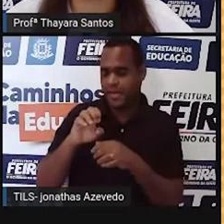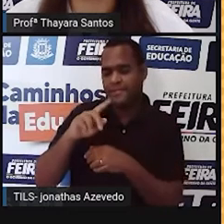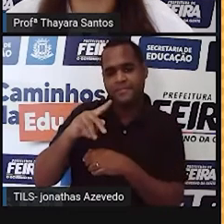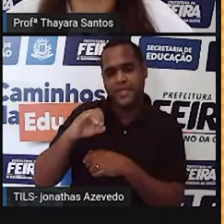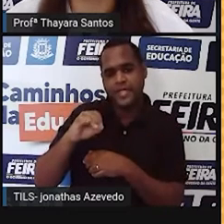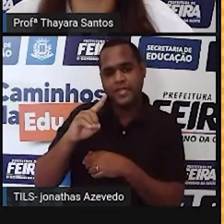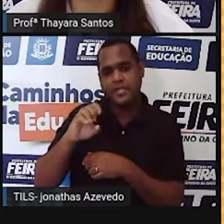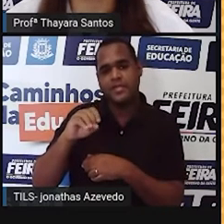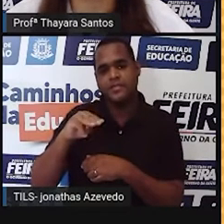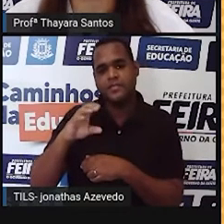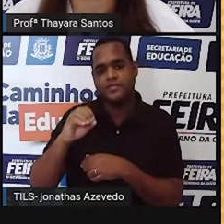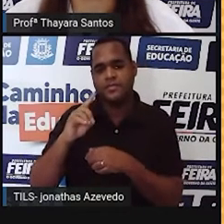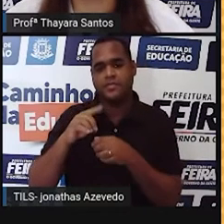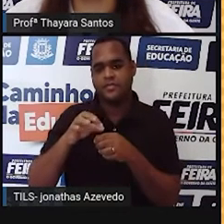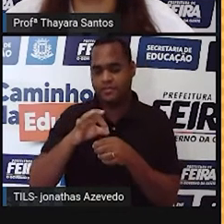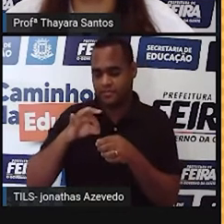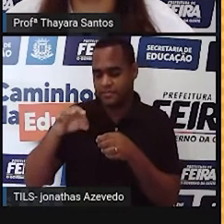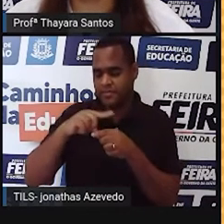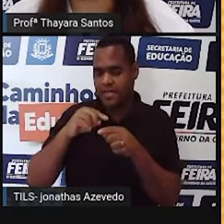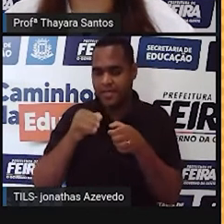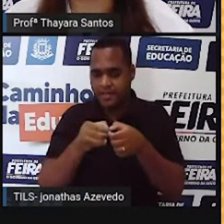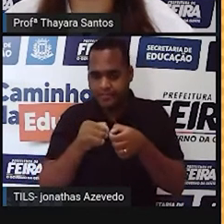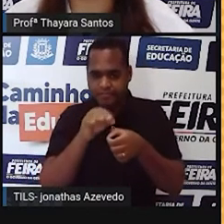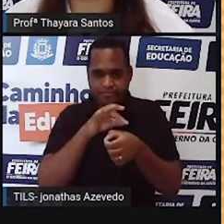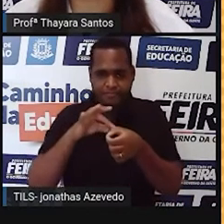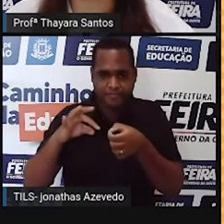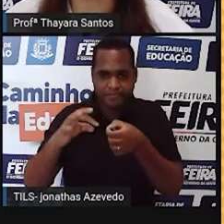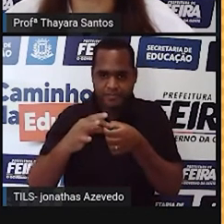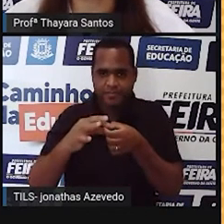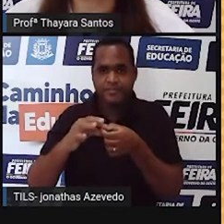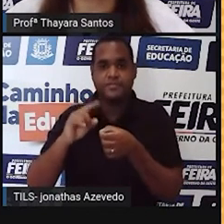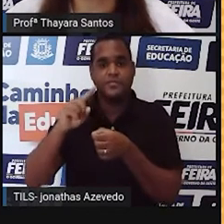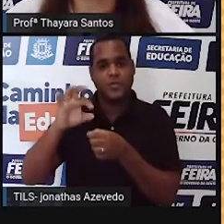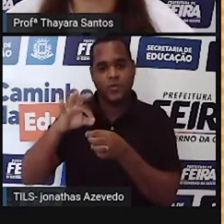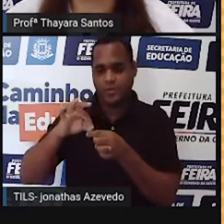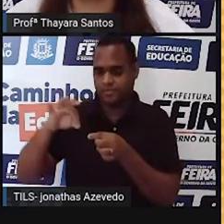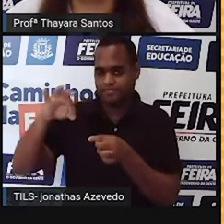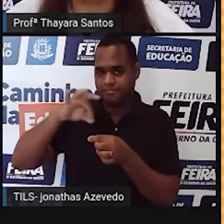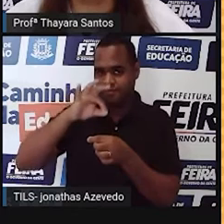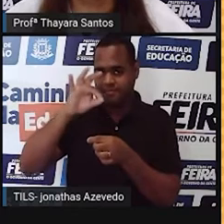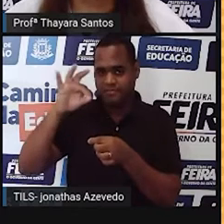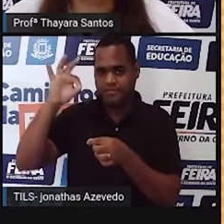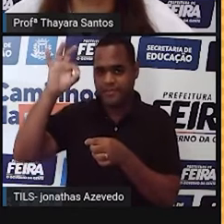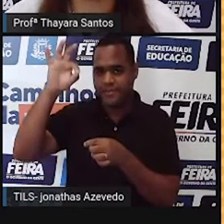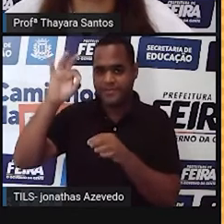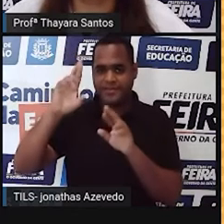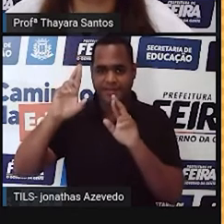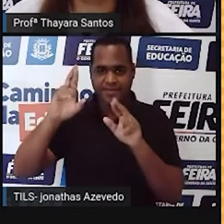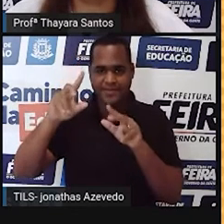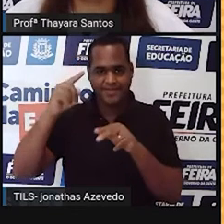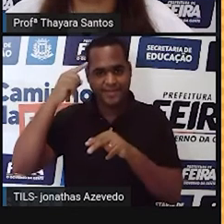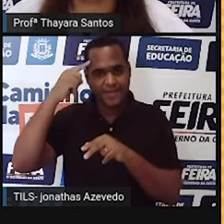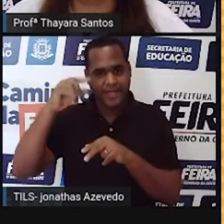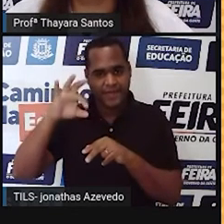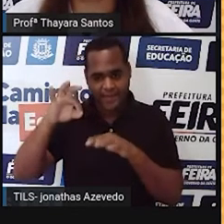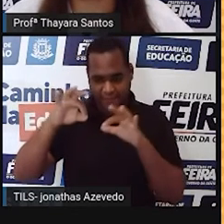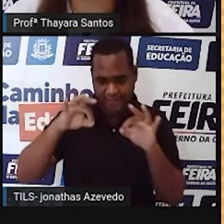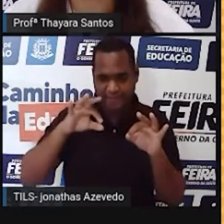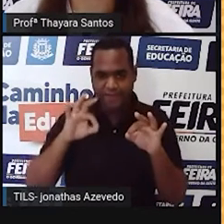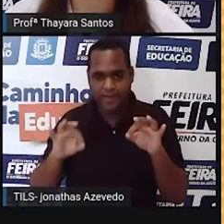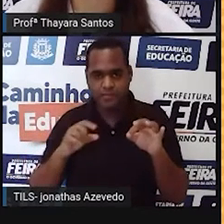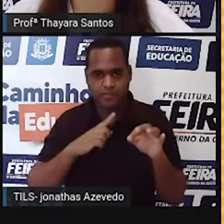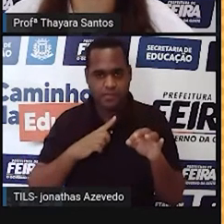estrutura que está aqui acima do testículo. Tem o ducto deferente, ou canal deferente. Sai um de cada lado também.